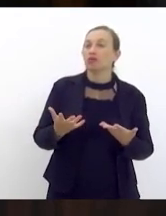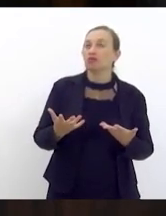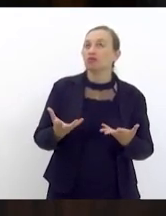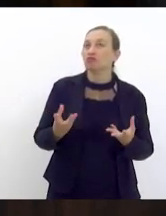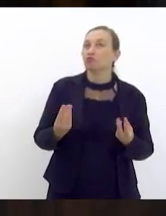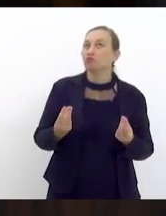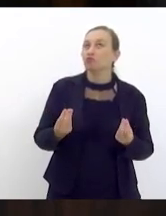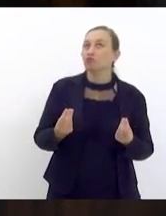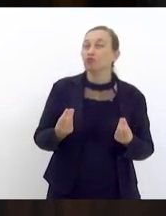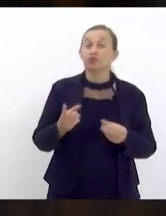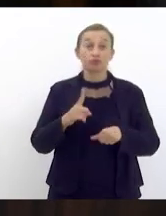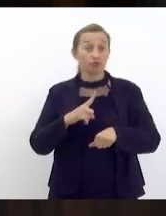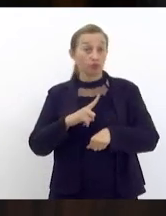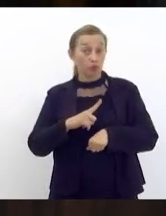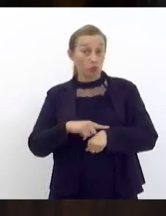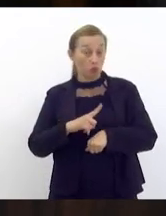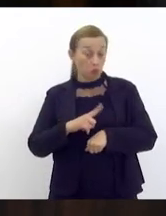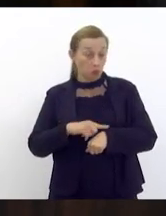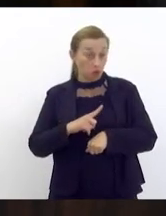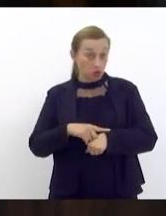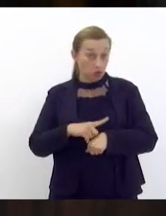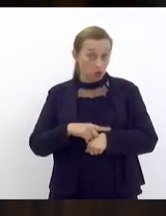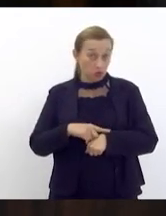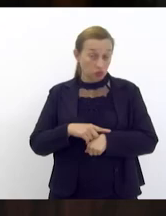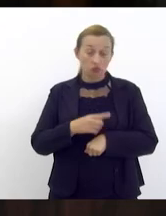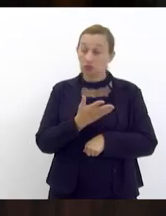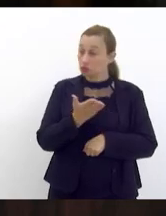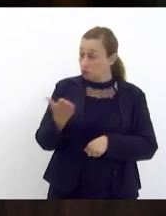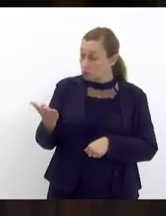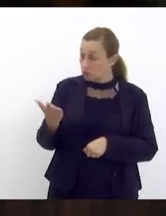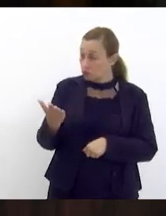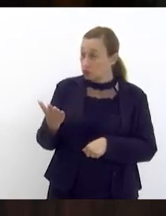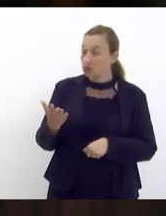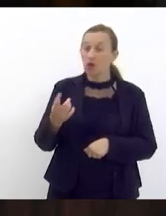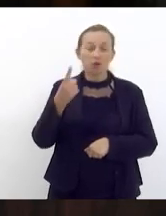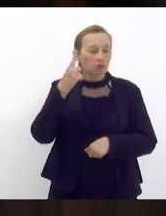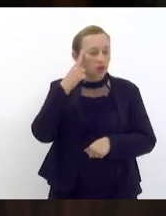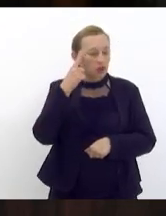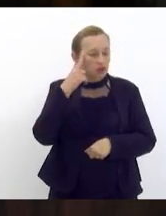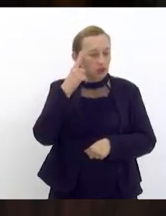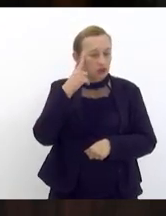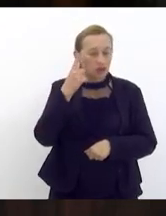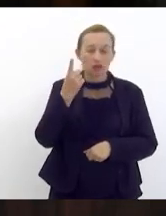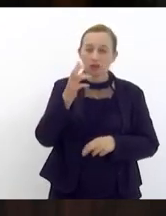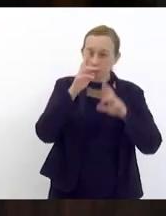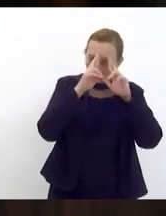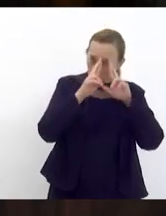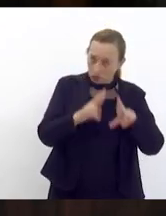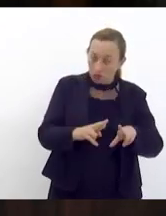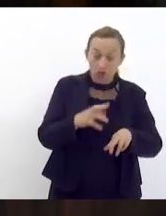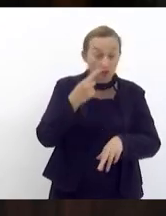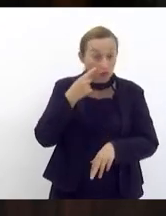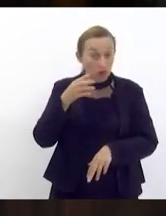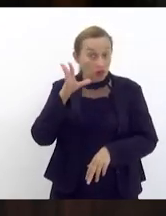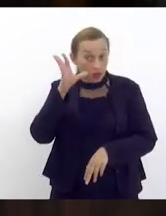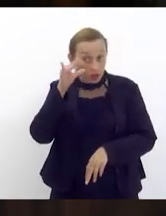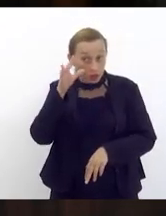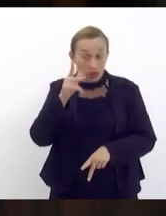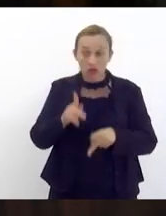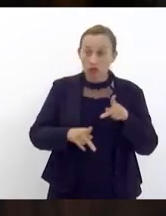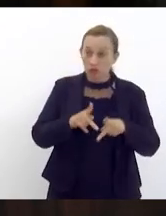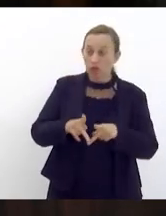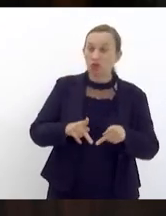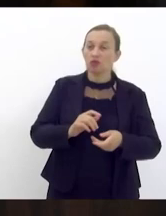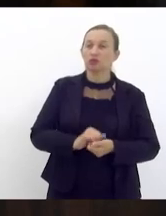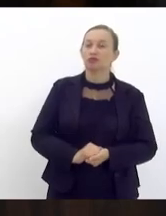esse momento esse mérito esse momento de você estar refletindo aqui e vendo que é de interesse da população